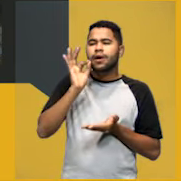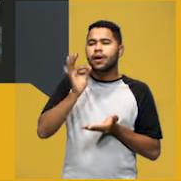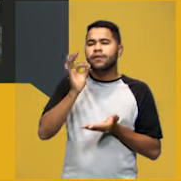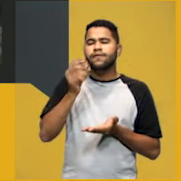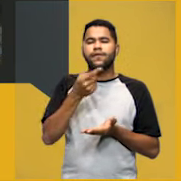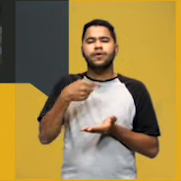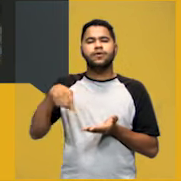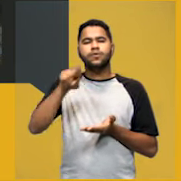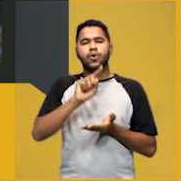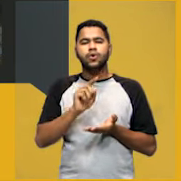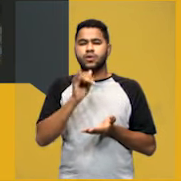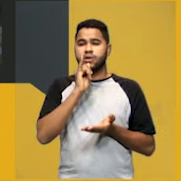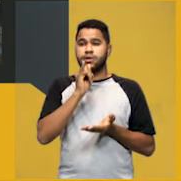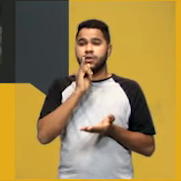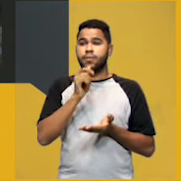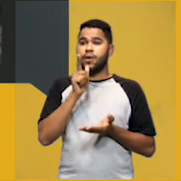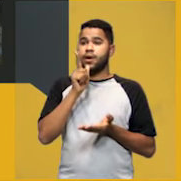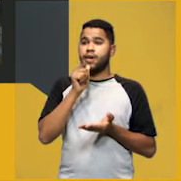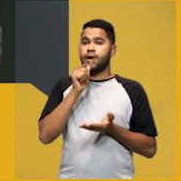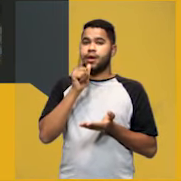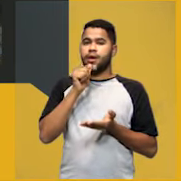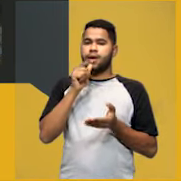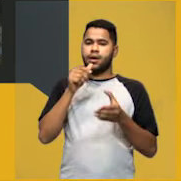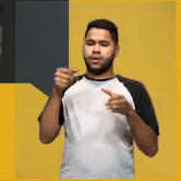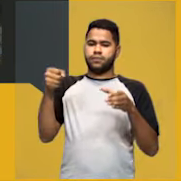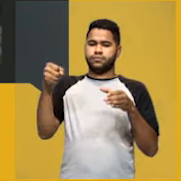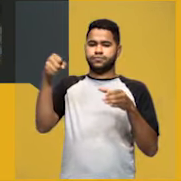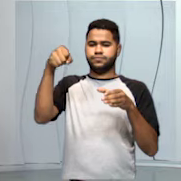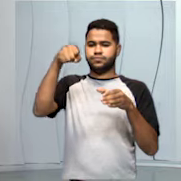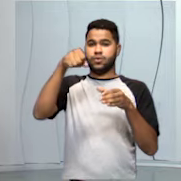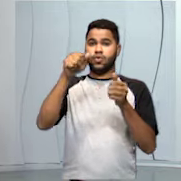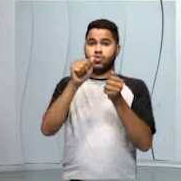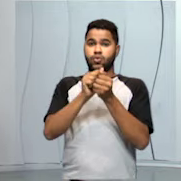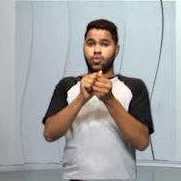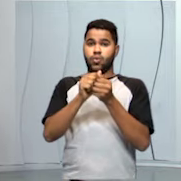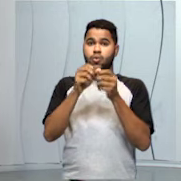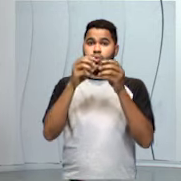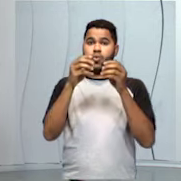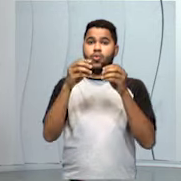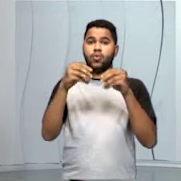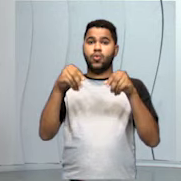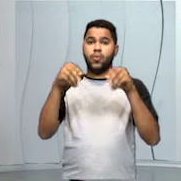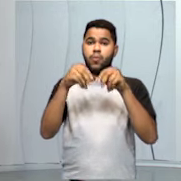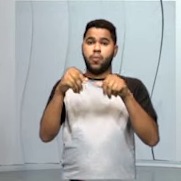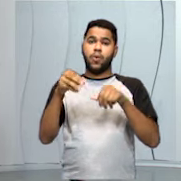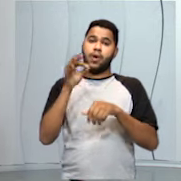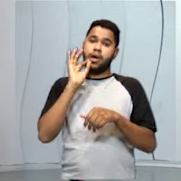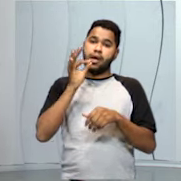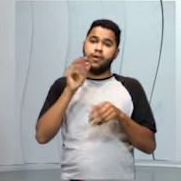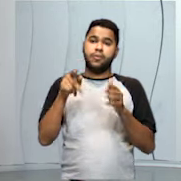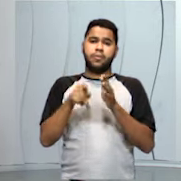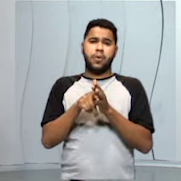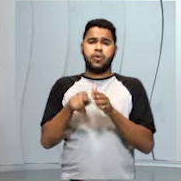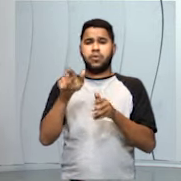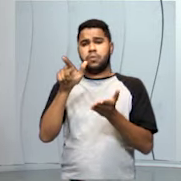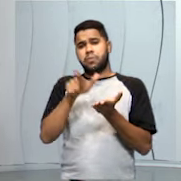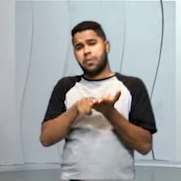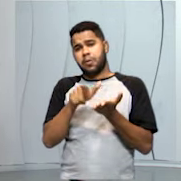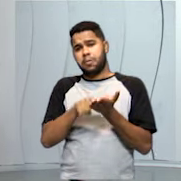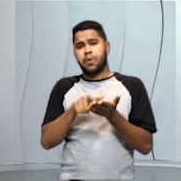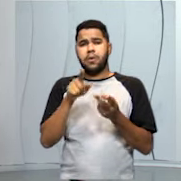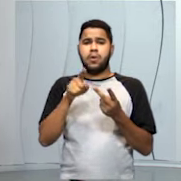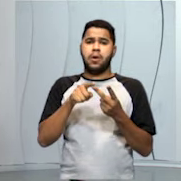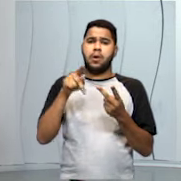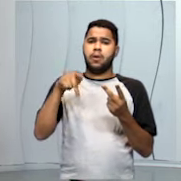nós passamos a água com um pó de café por um filtro. Pode ser um filtro de papel, pode ser um